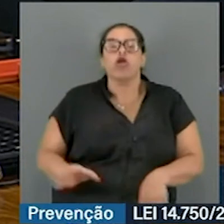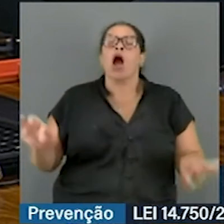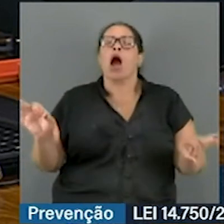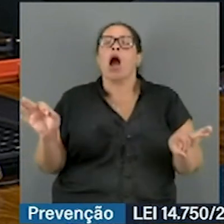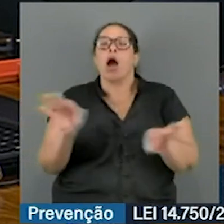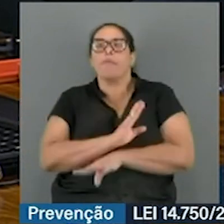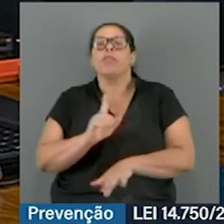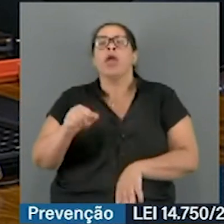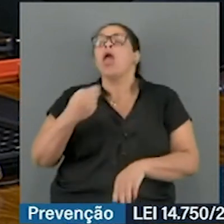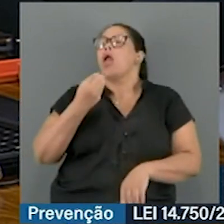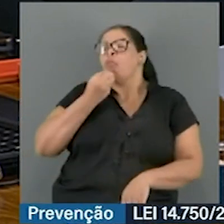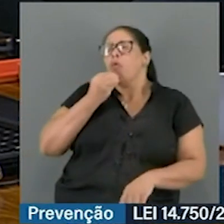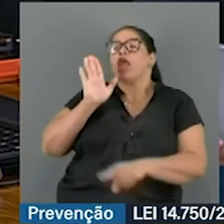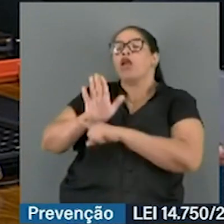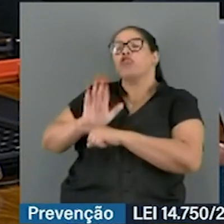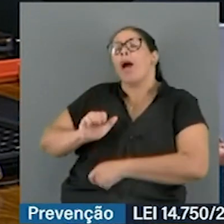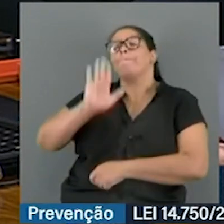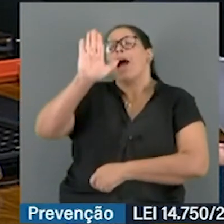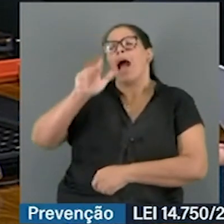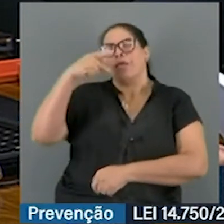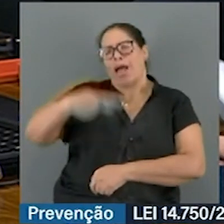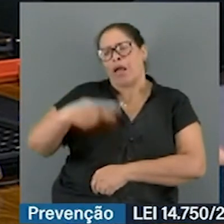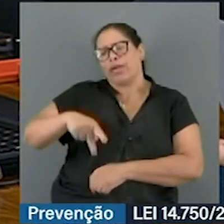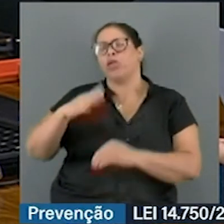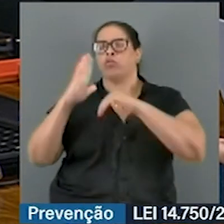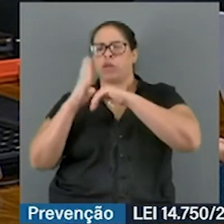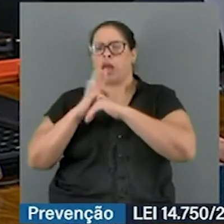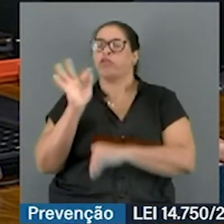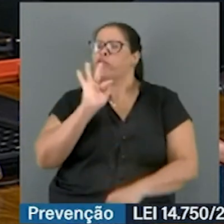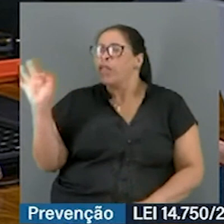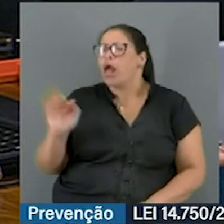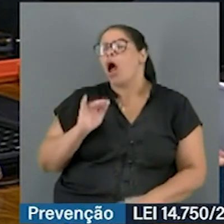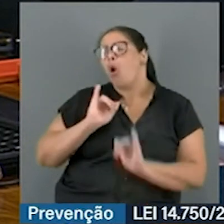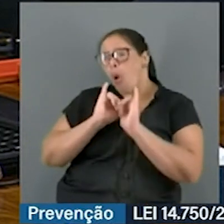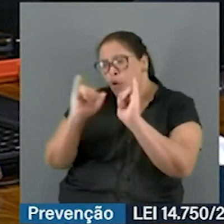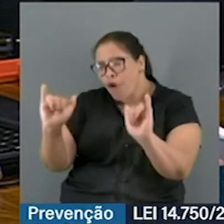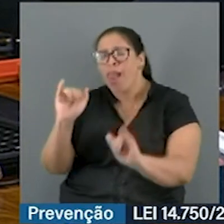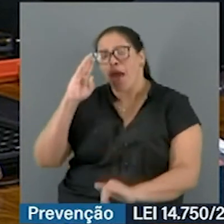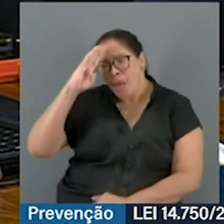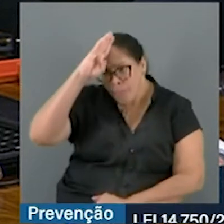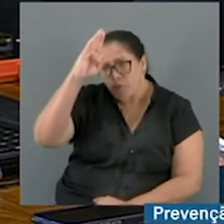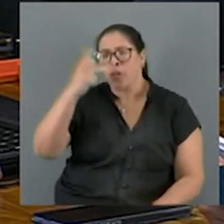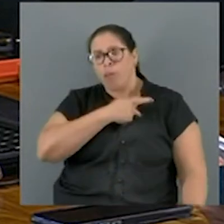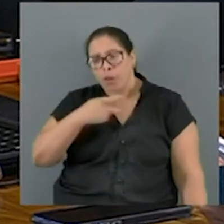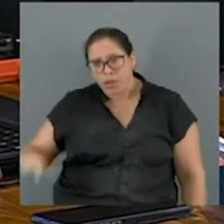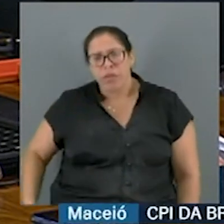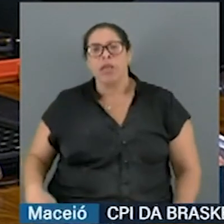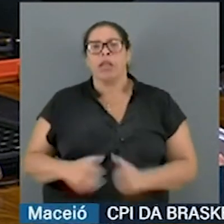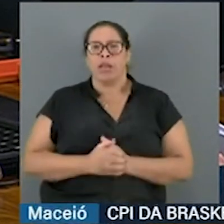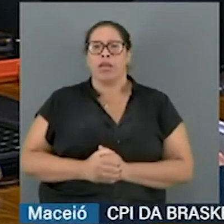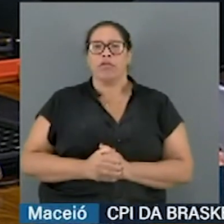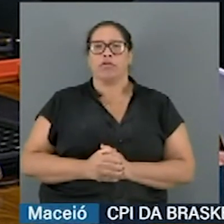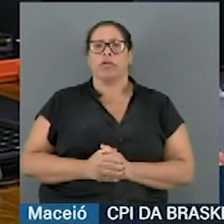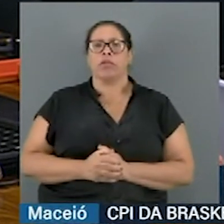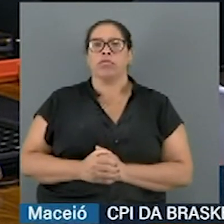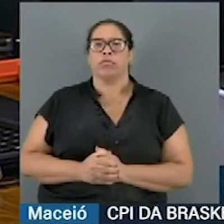missão e eu vou poder ajudar muito mais o senhor aqui no Senado Federal. E eu acredito que, com a ajuda do presidente Davi, eu acho que eu teria